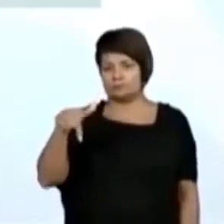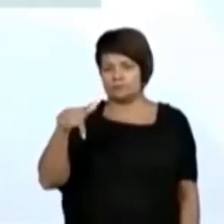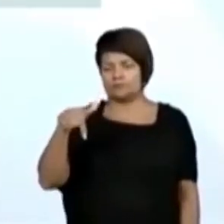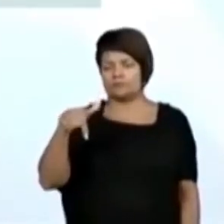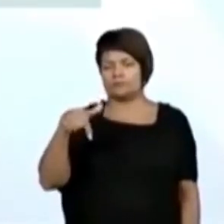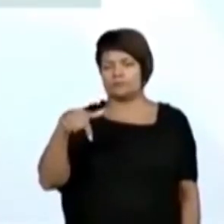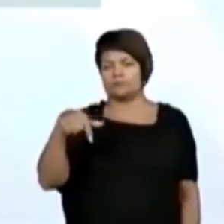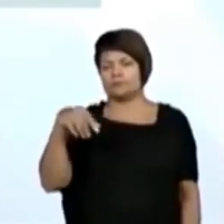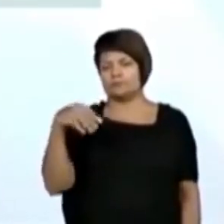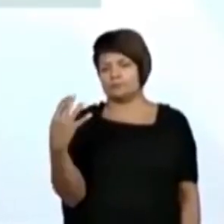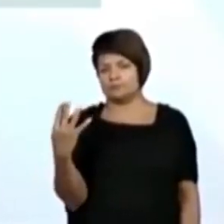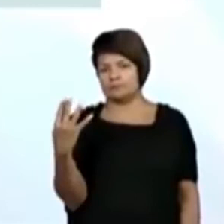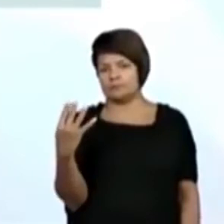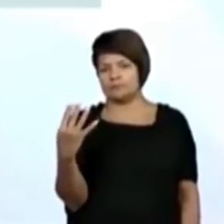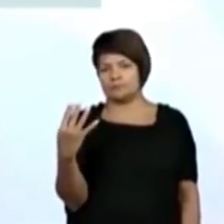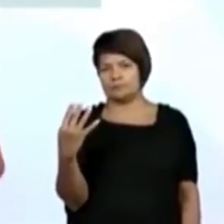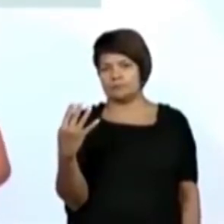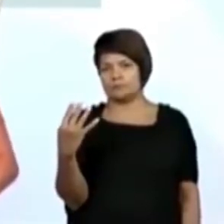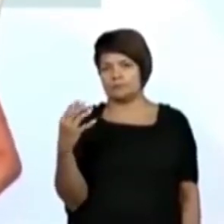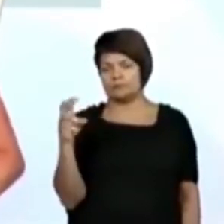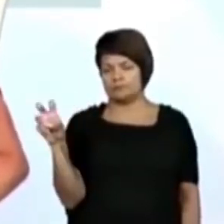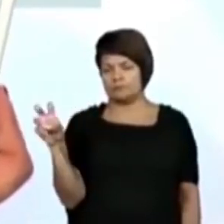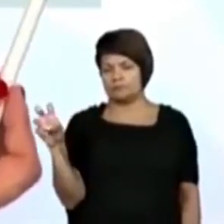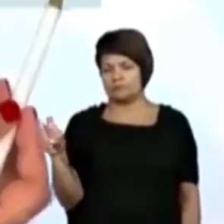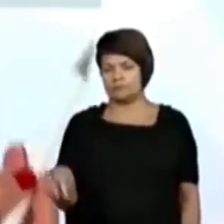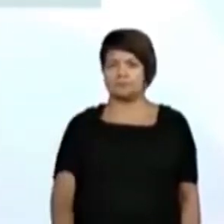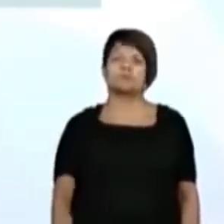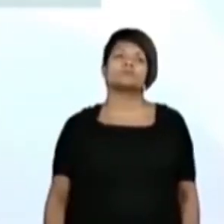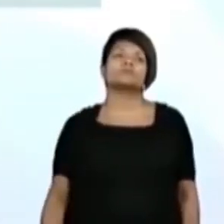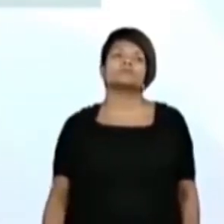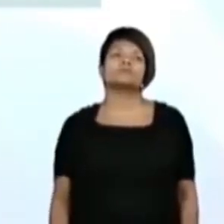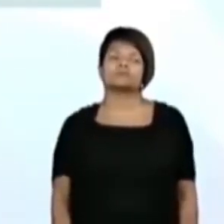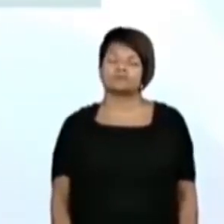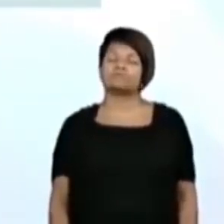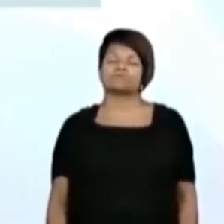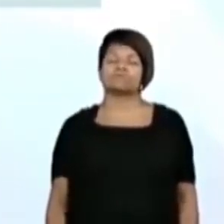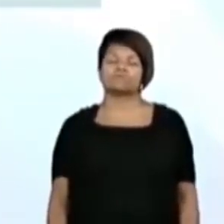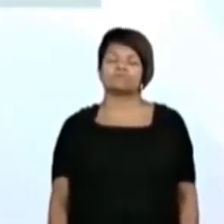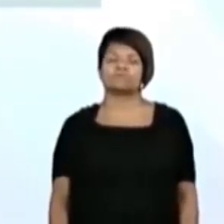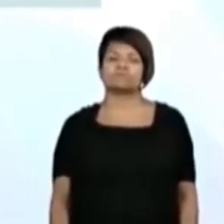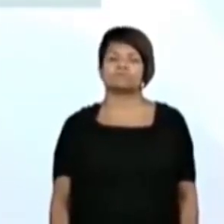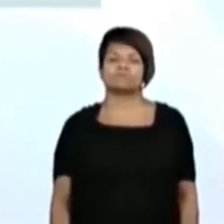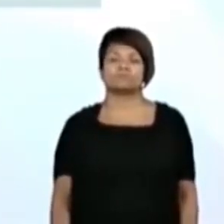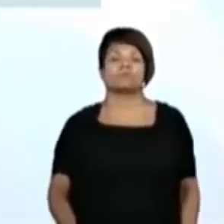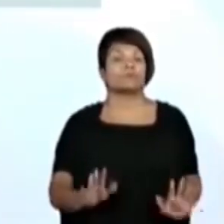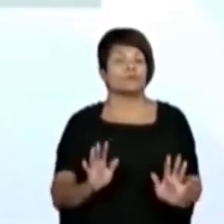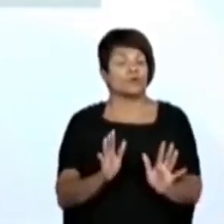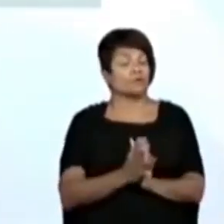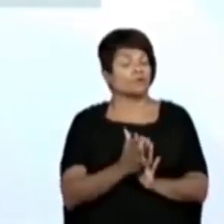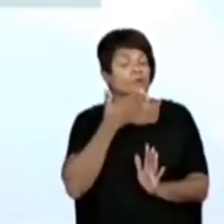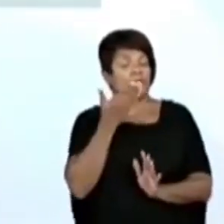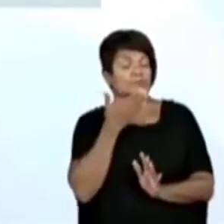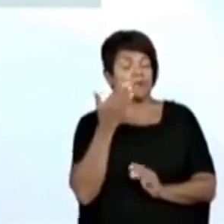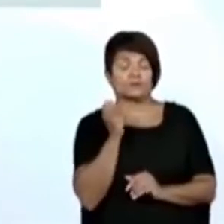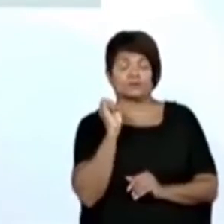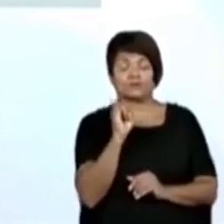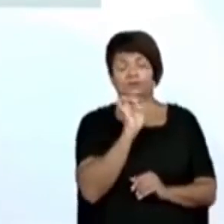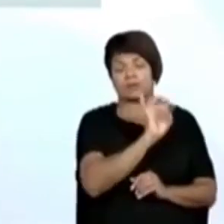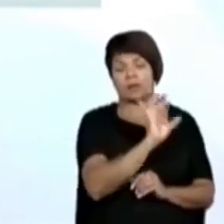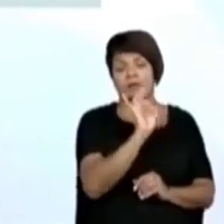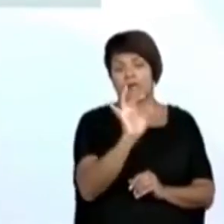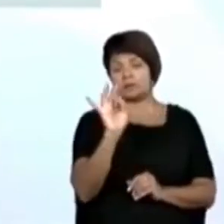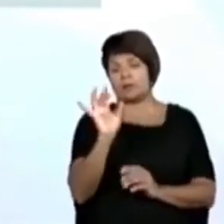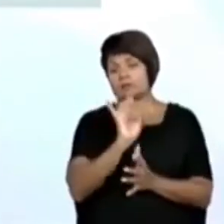7, 4, 5. Isso aí. Então, fica mais fácil se a gente ler